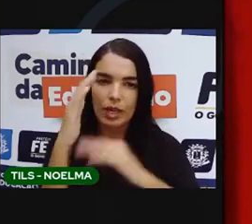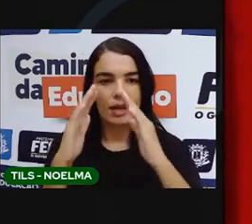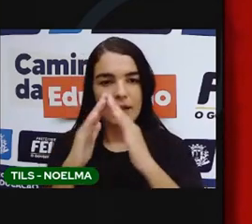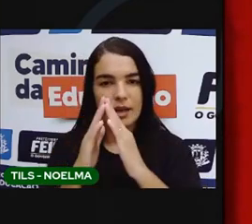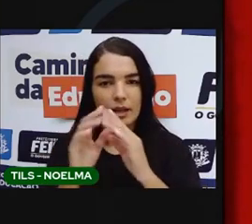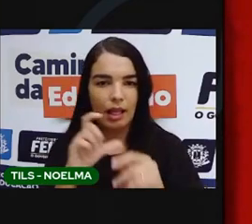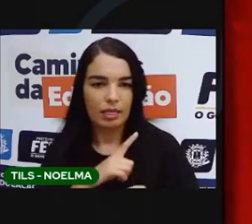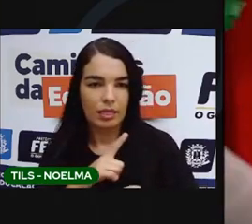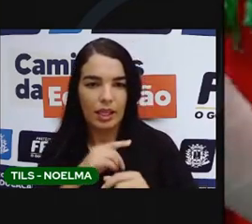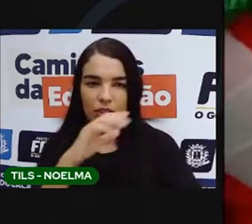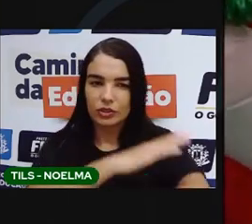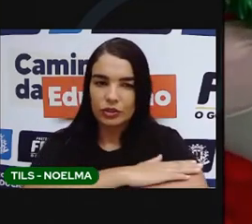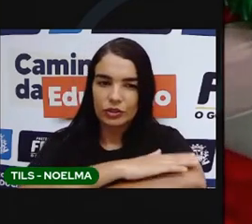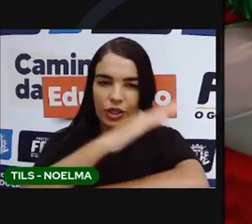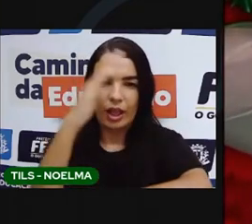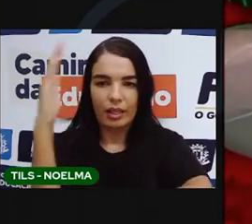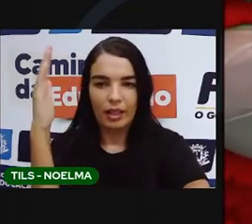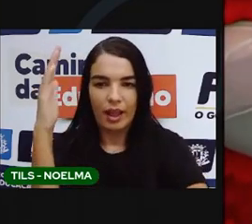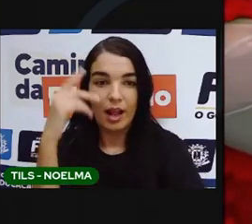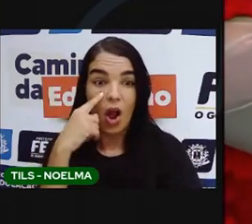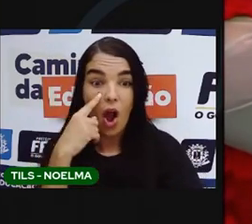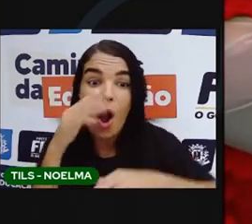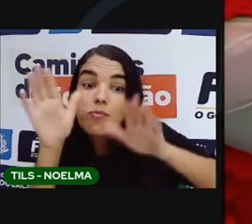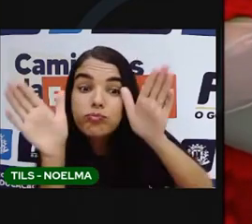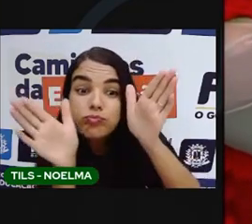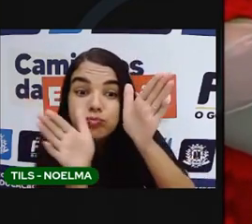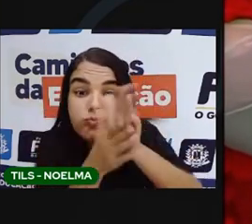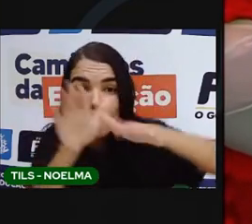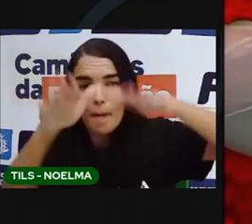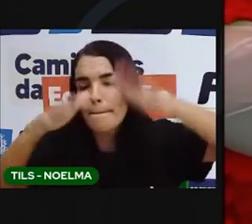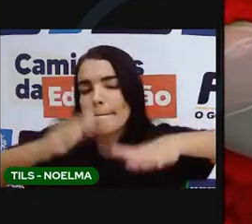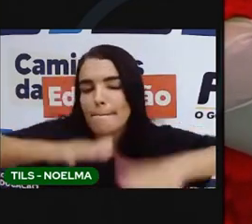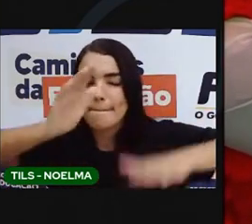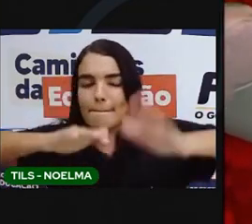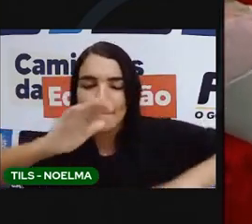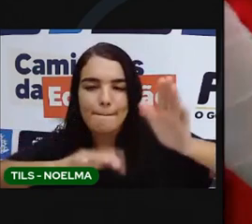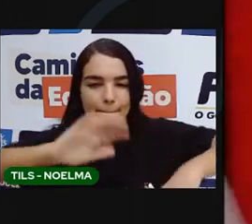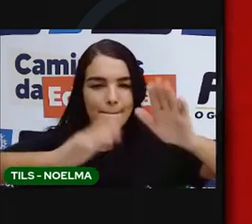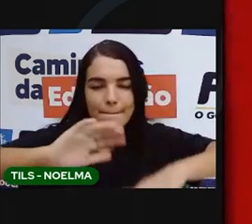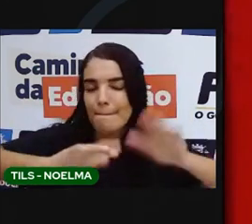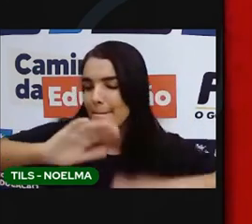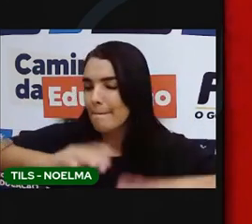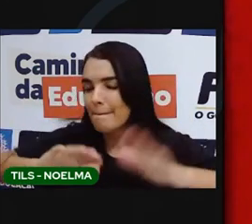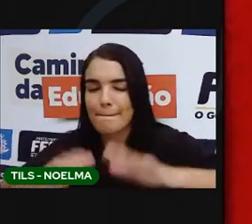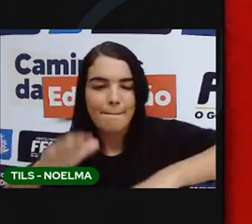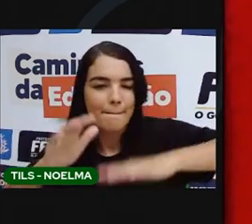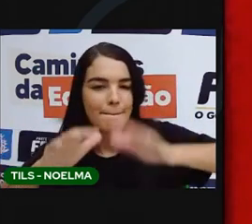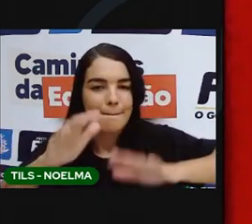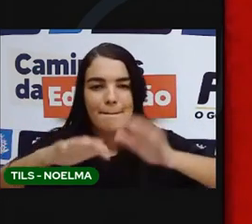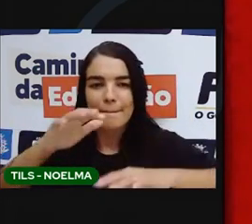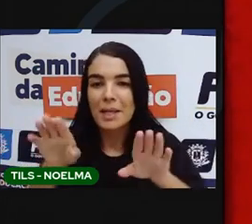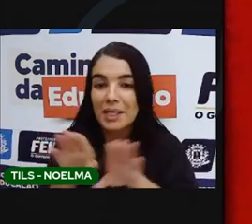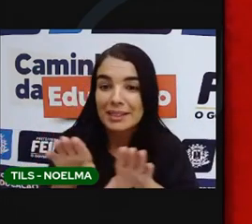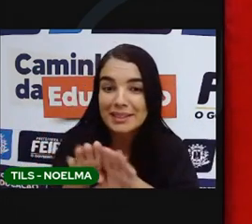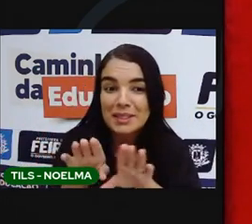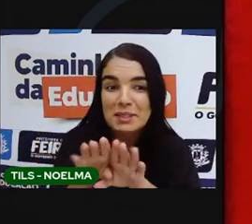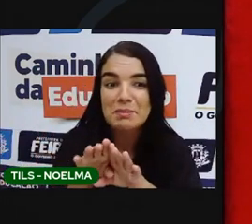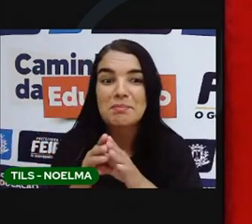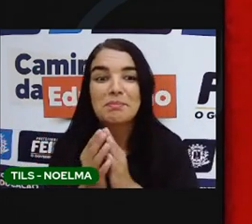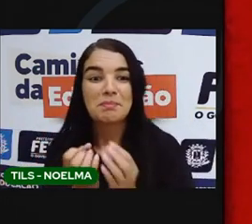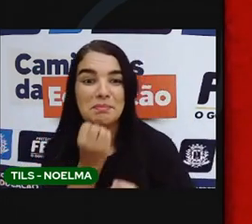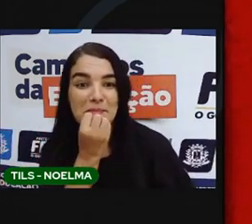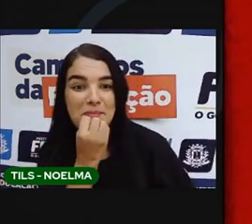lindo. Ai, olha só, Filomena. Ai, tem que tocar no seu abumba. Que nem você. Parece fazer um abumba, né?